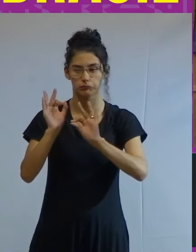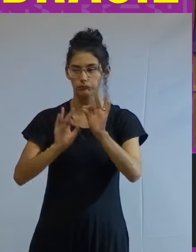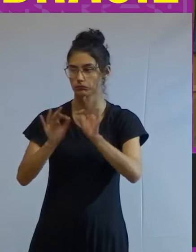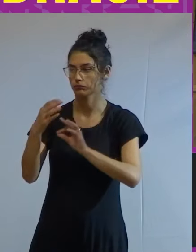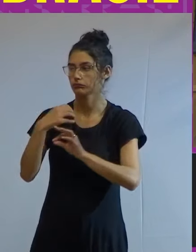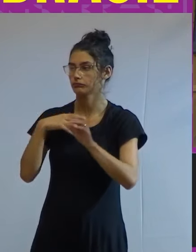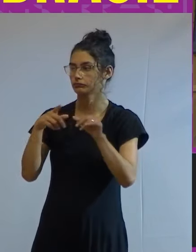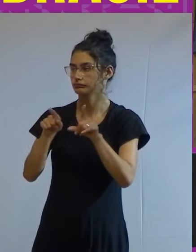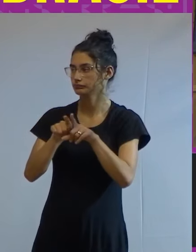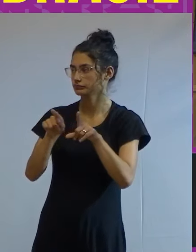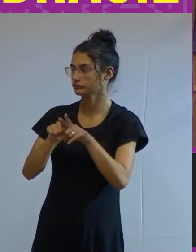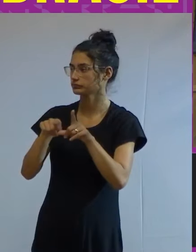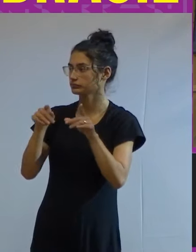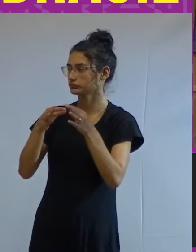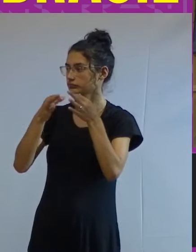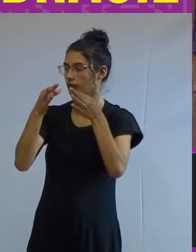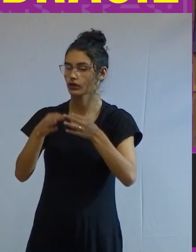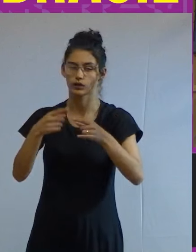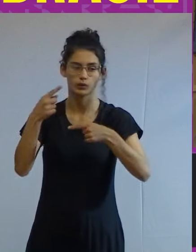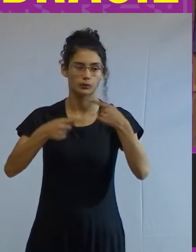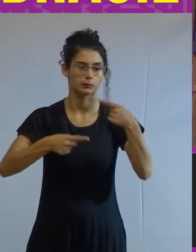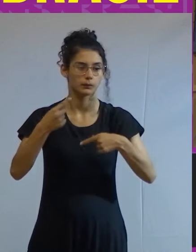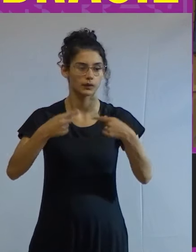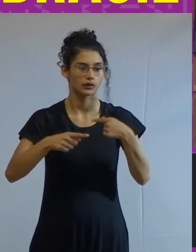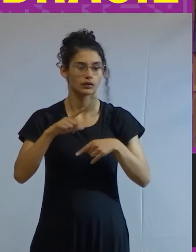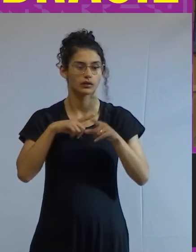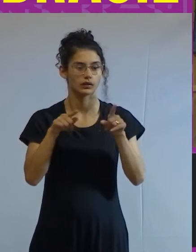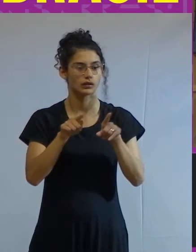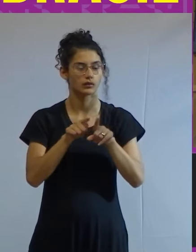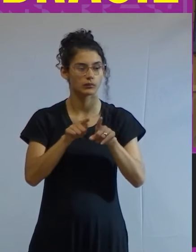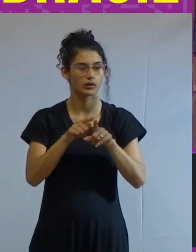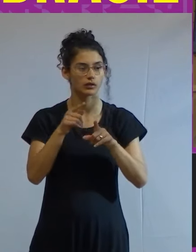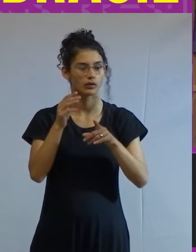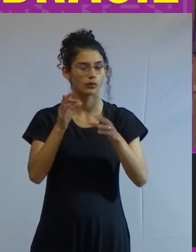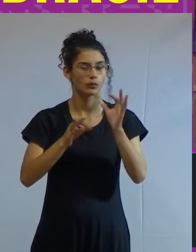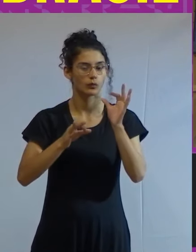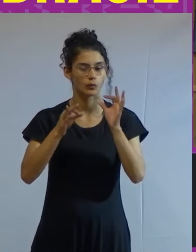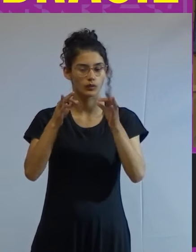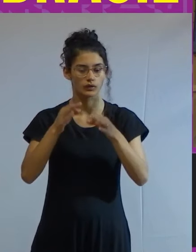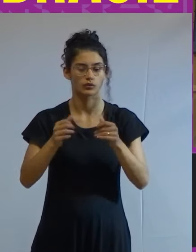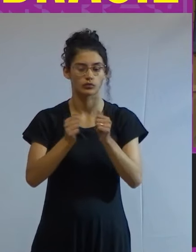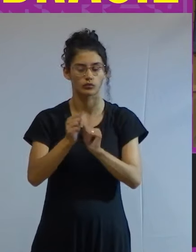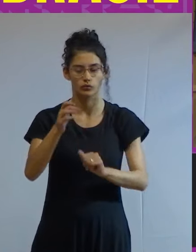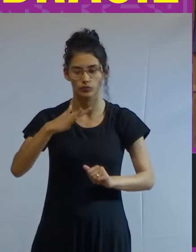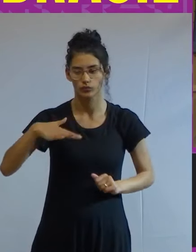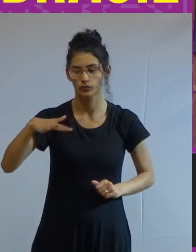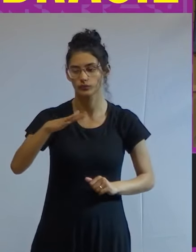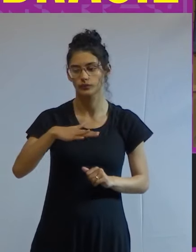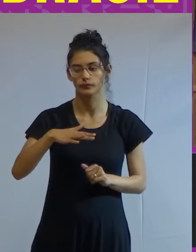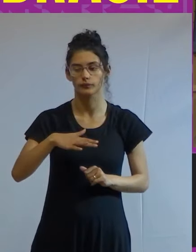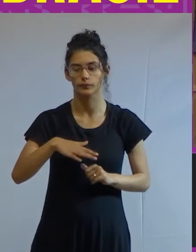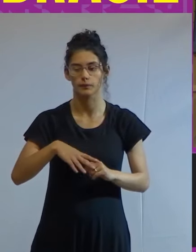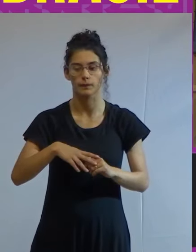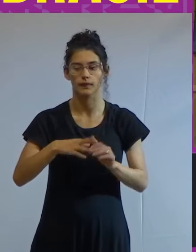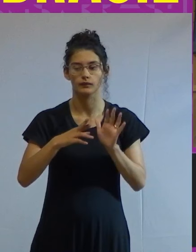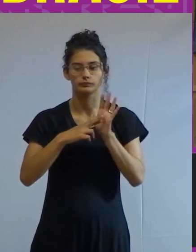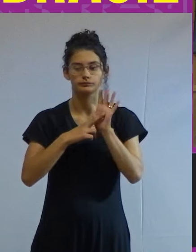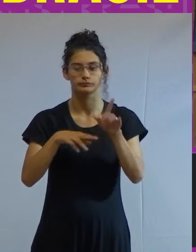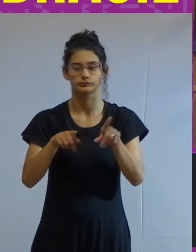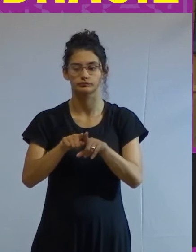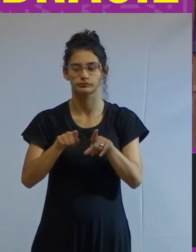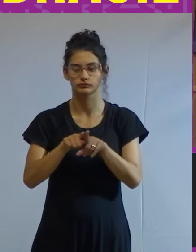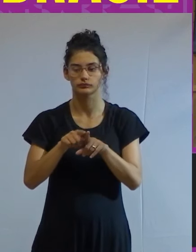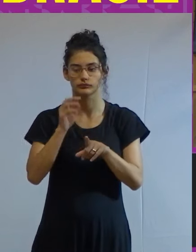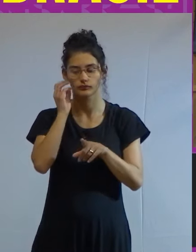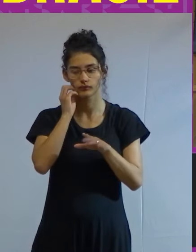forma de acerto político teria que ser um acerto político com setores que são brutalmente refratários a isso